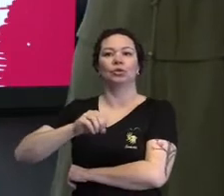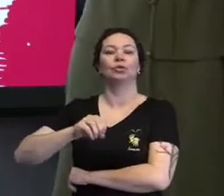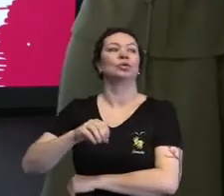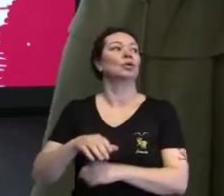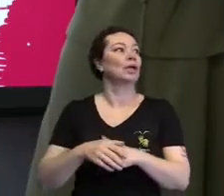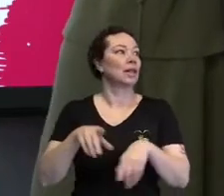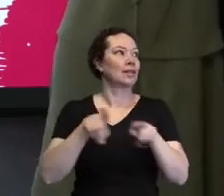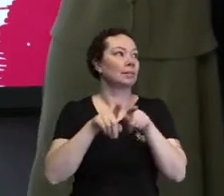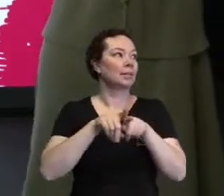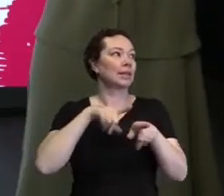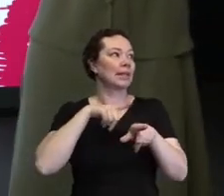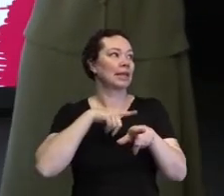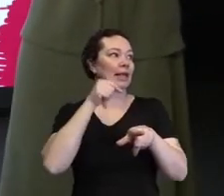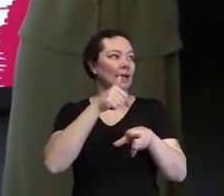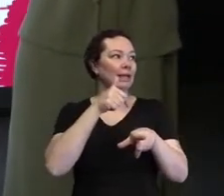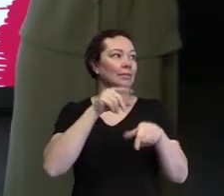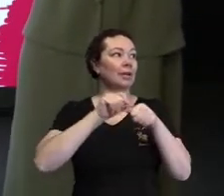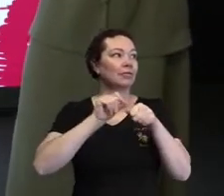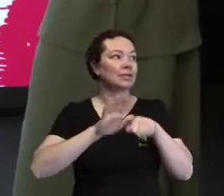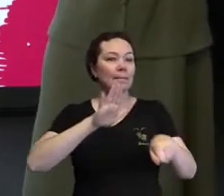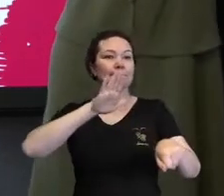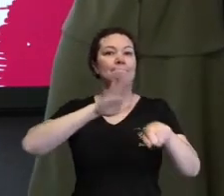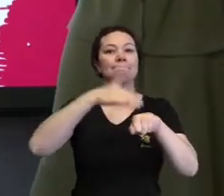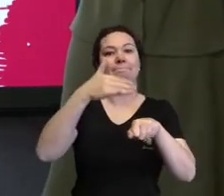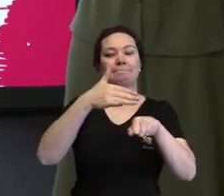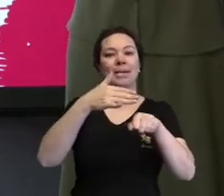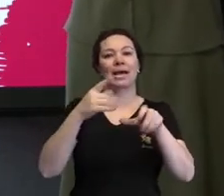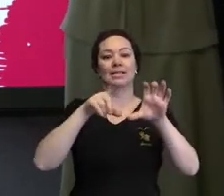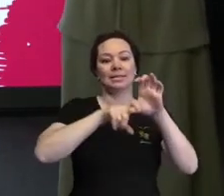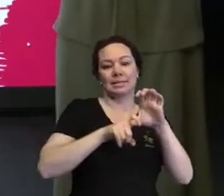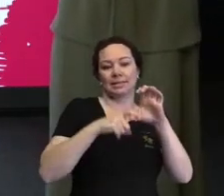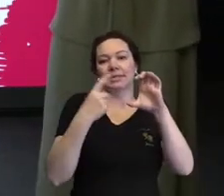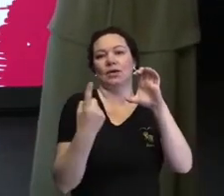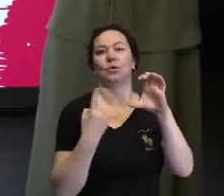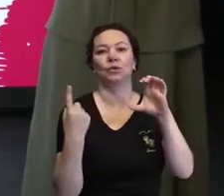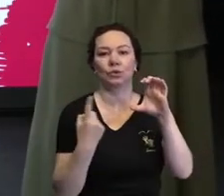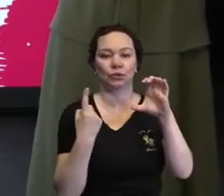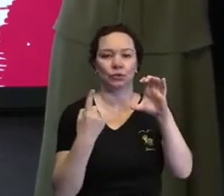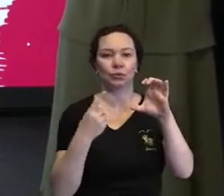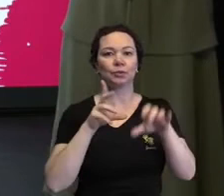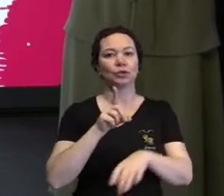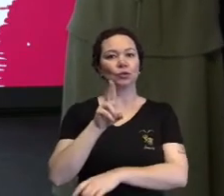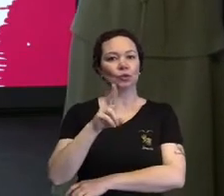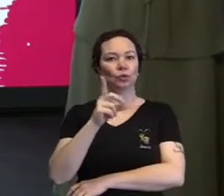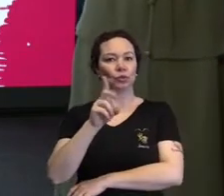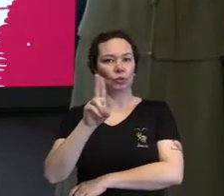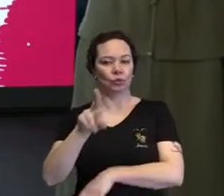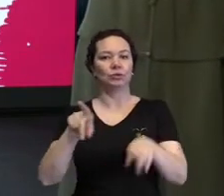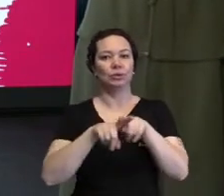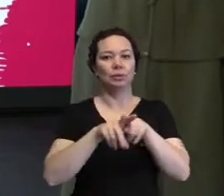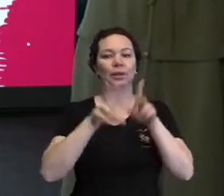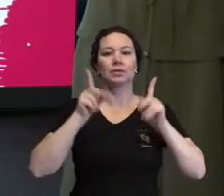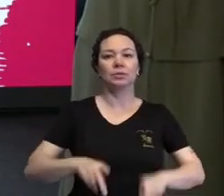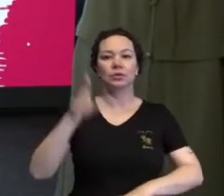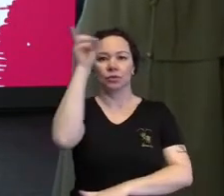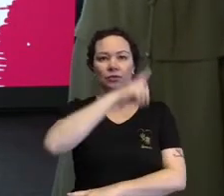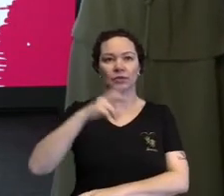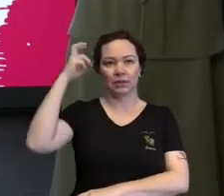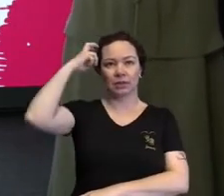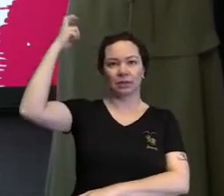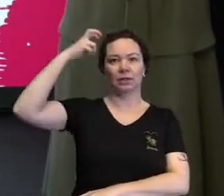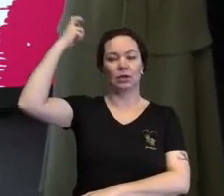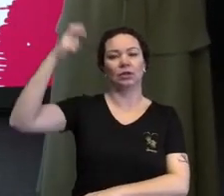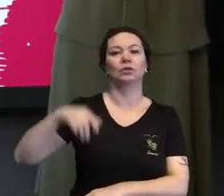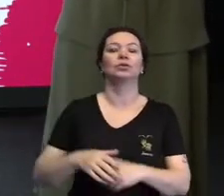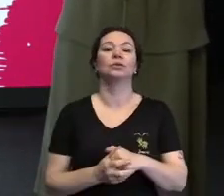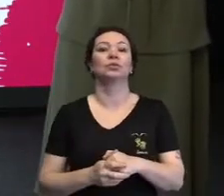profissão também para promover mais autonomia para o Dudu e também para outras pessoas com deficiência intelectual, lá em BH.